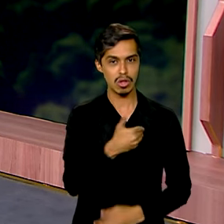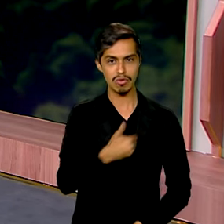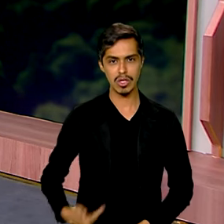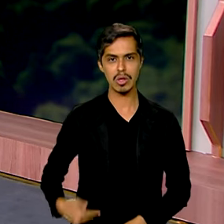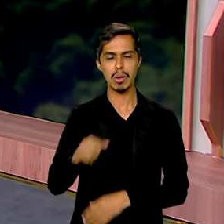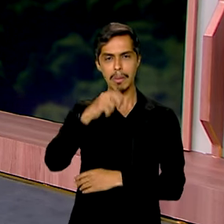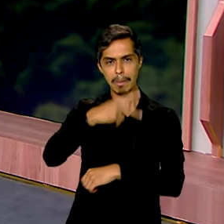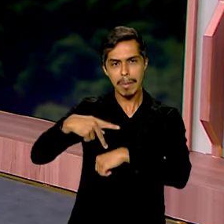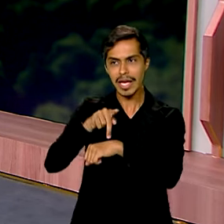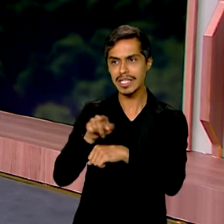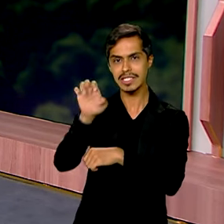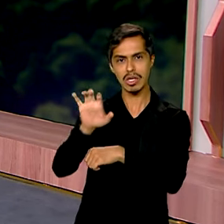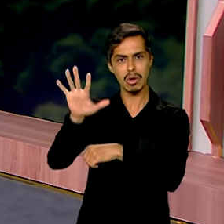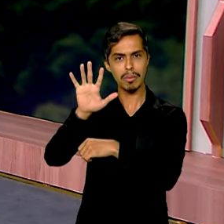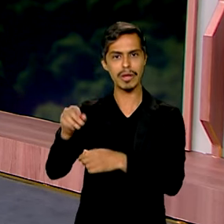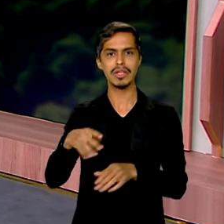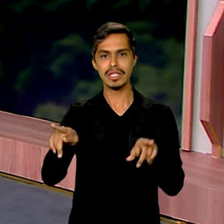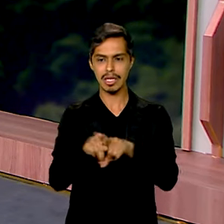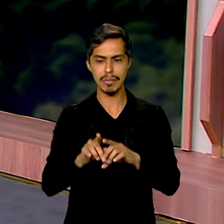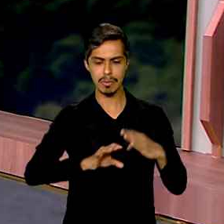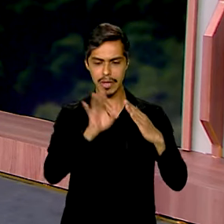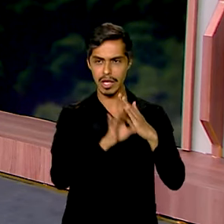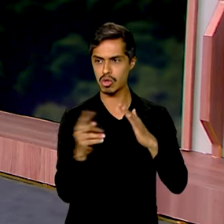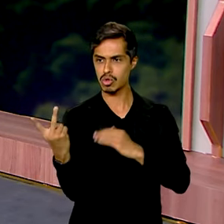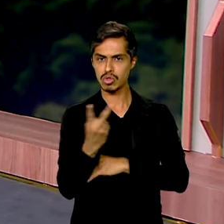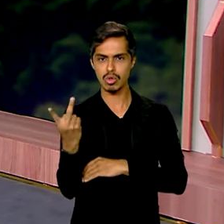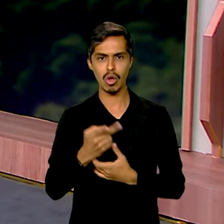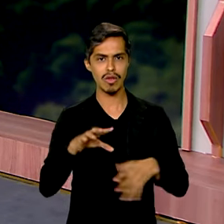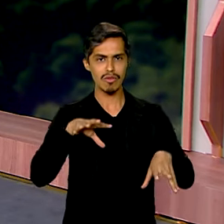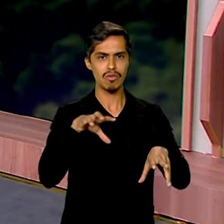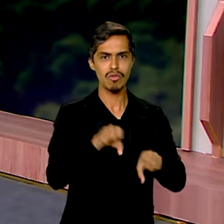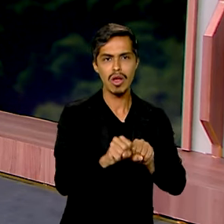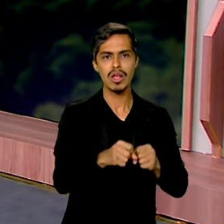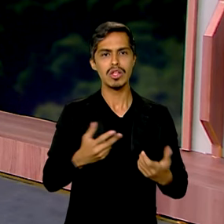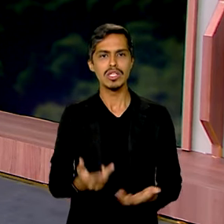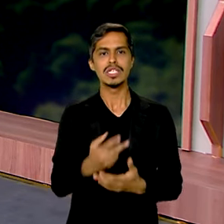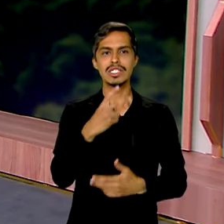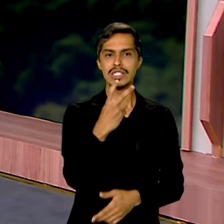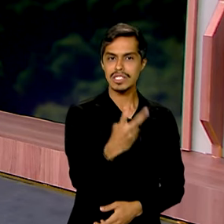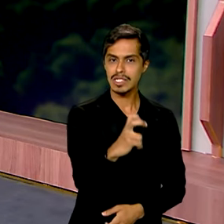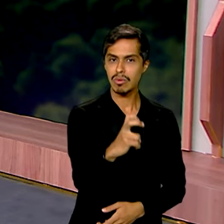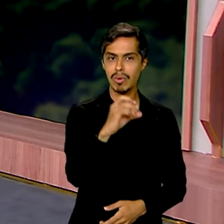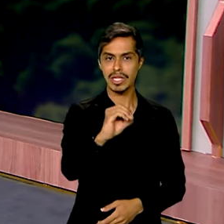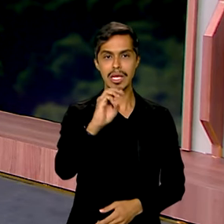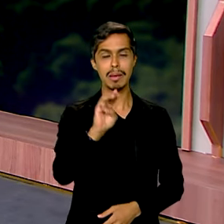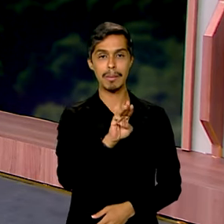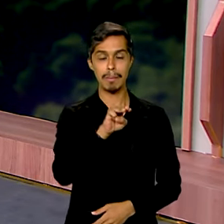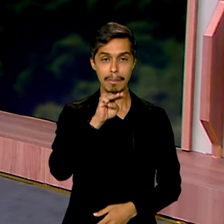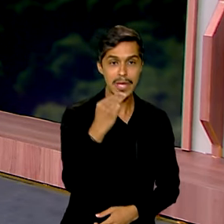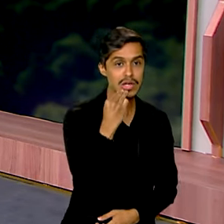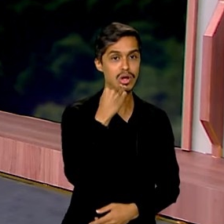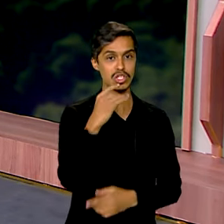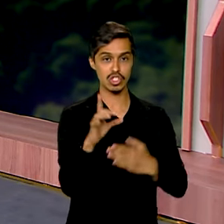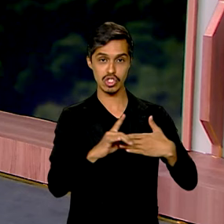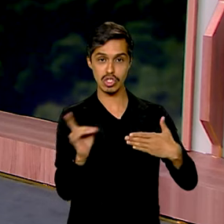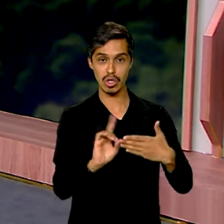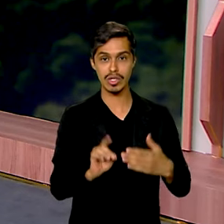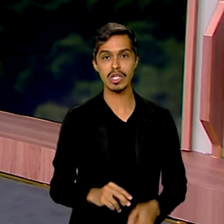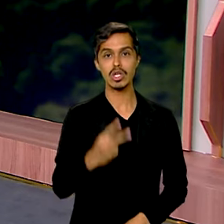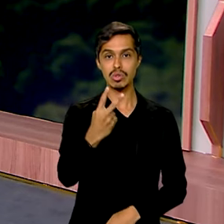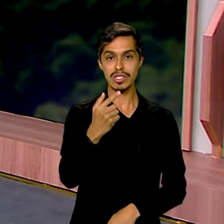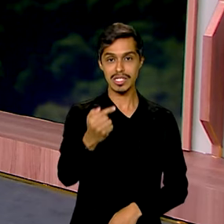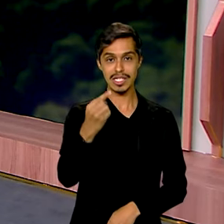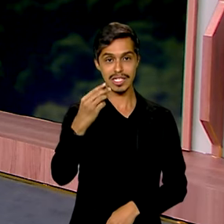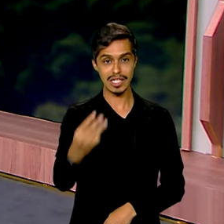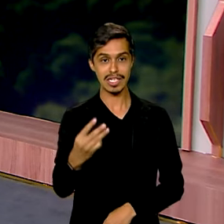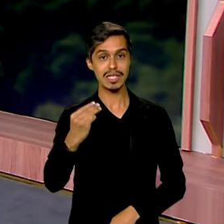país europeu e o BNDES formalizaram a doação de 50 milhões de dólares cerca de 273